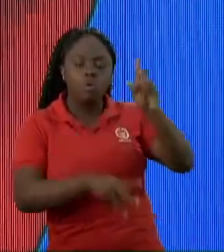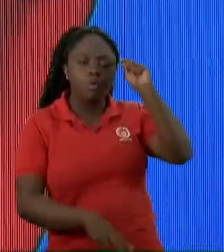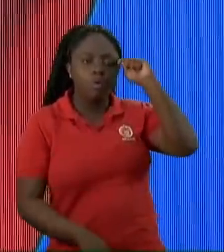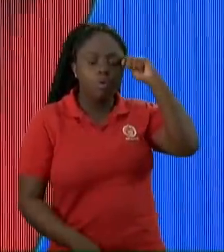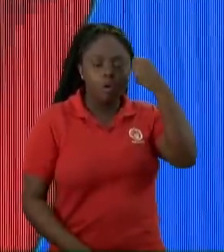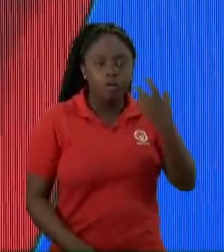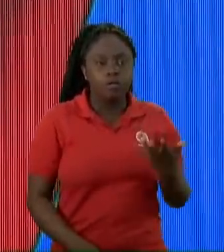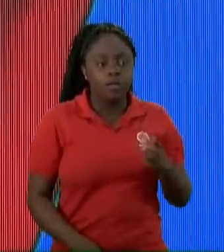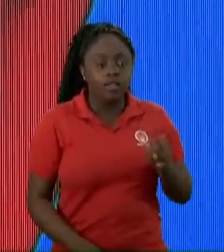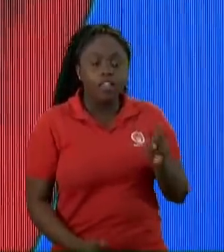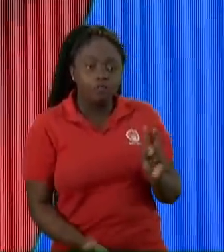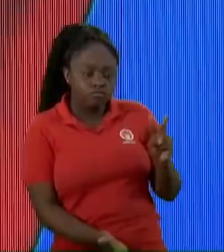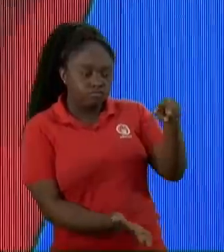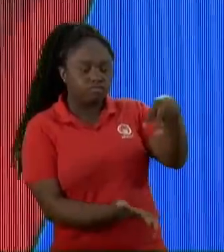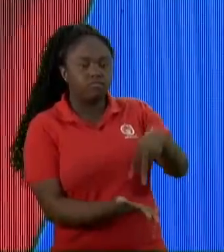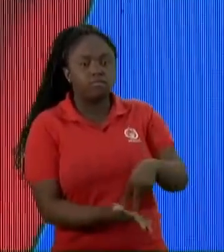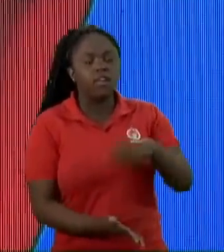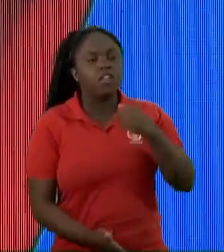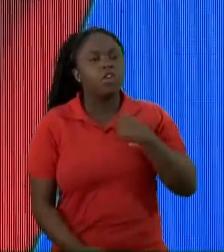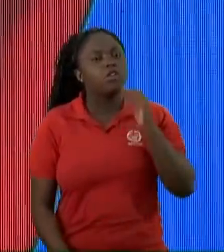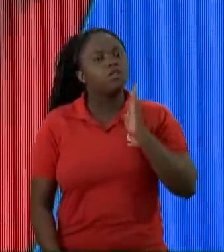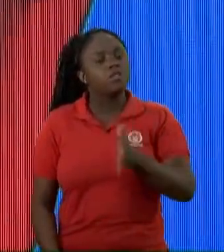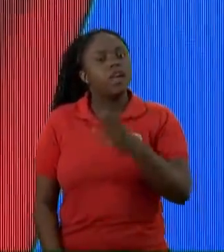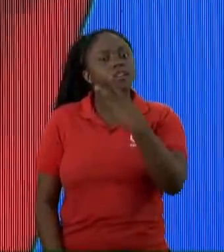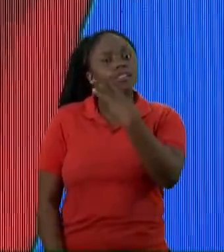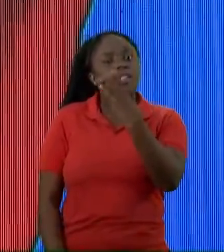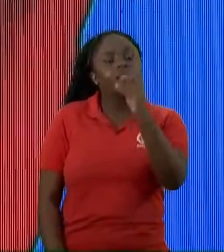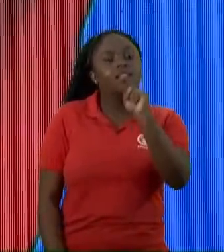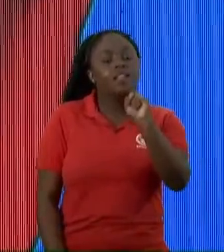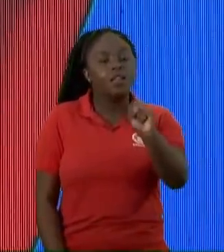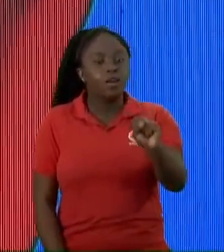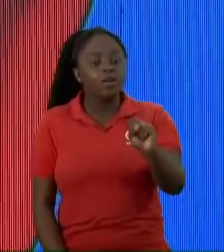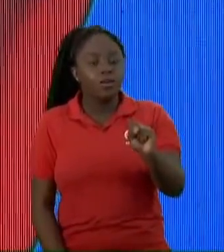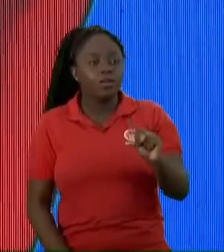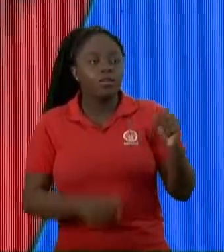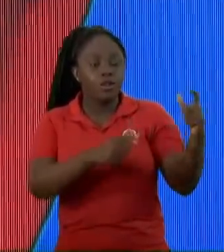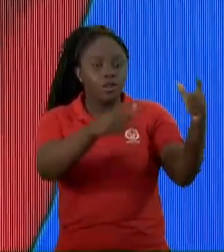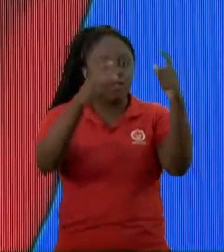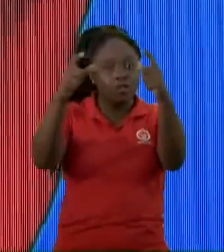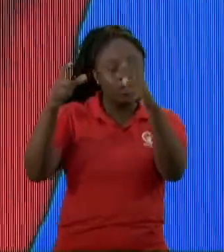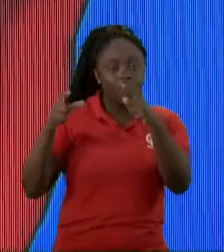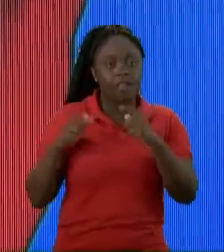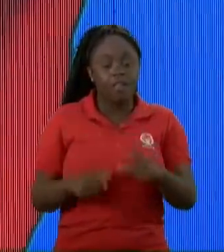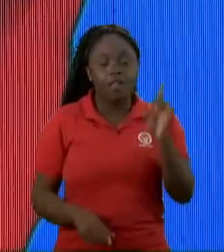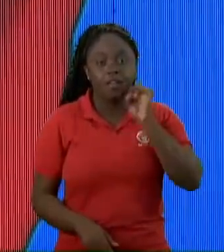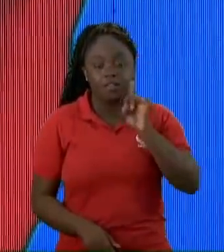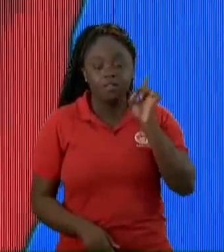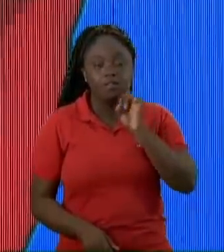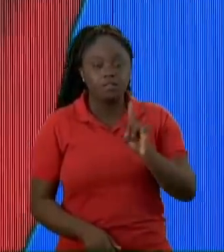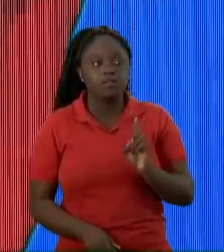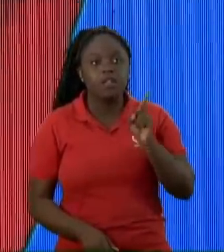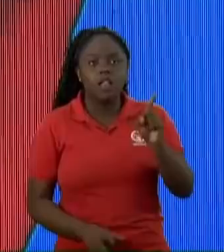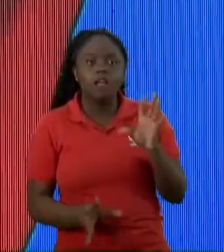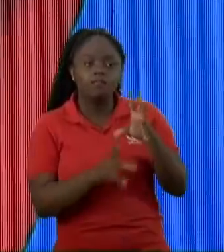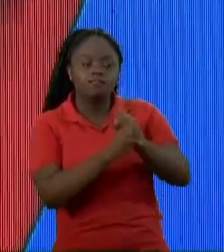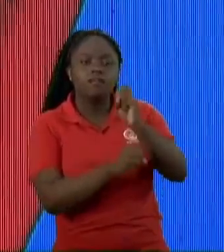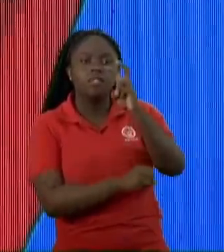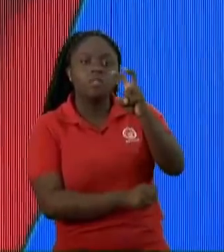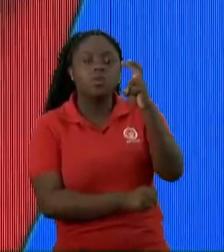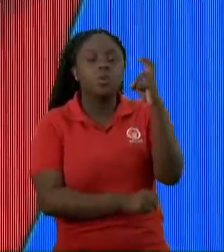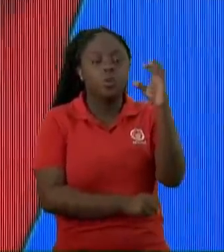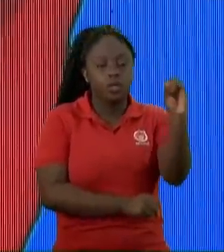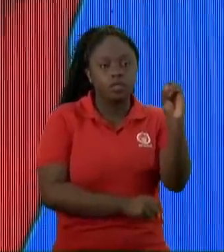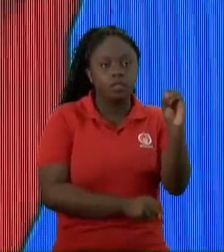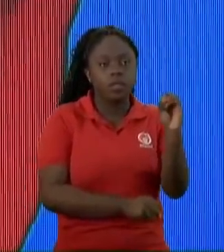E hoje Eu já estive Em trinta e oito Estados dos Estados Unidos Os Estados Unidos Tem cinquenta estados Eu já estive Em trinta e oito